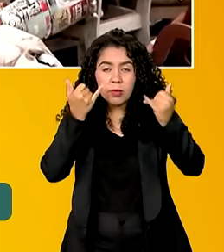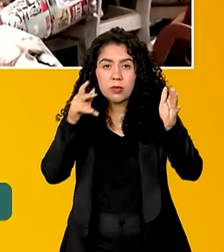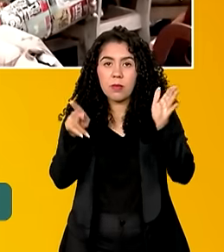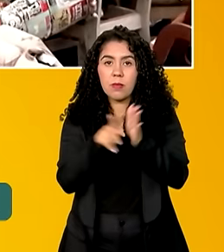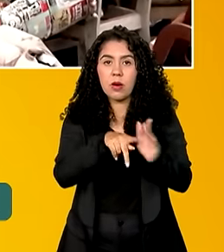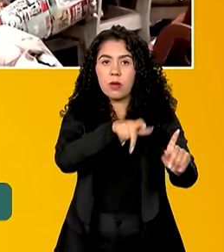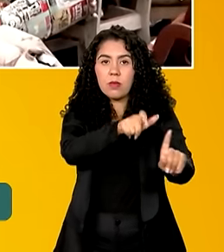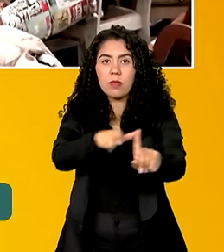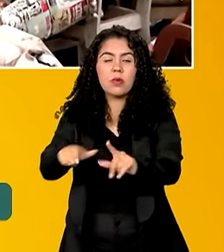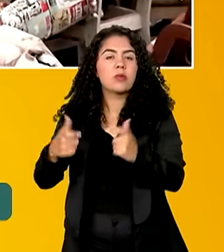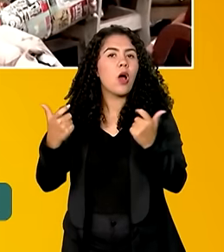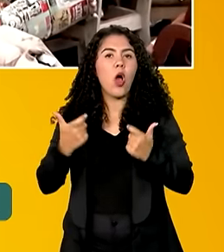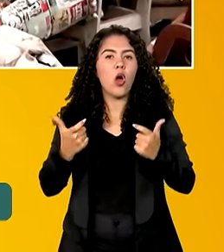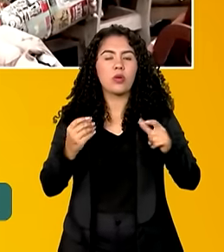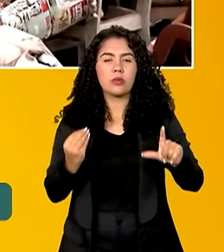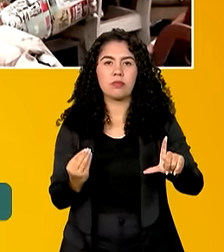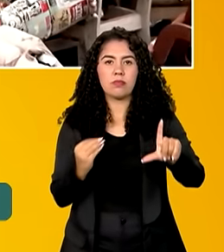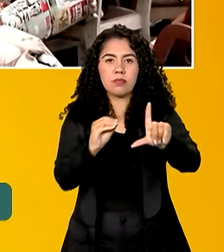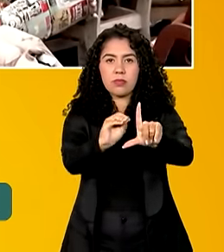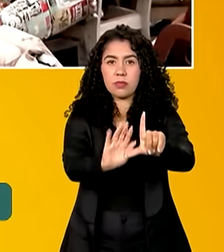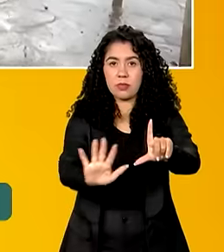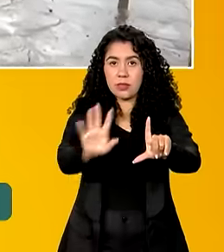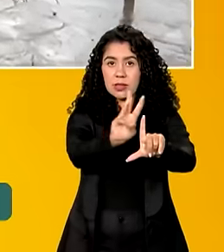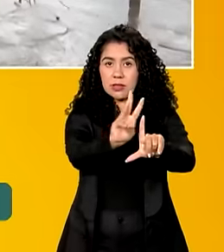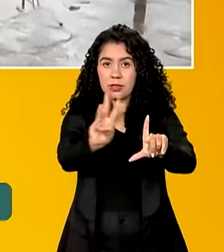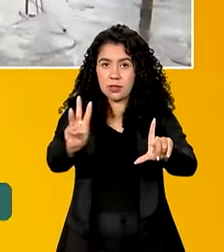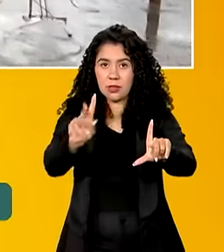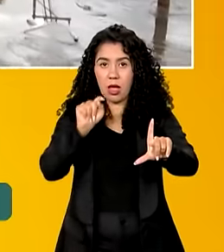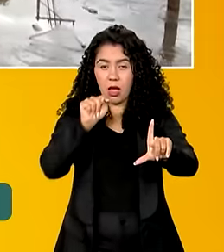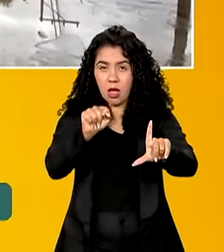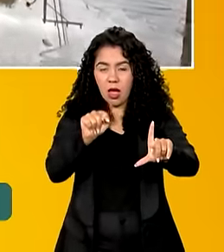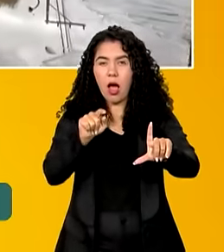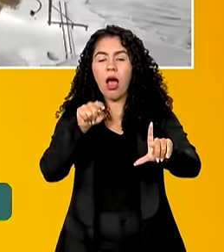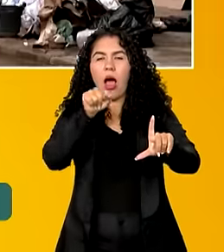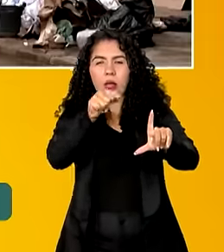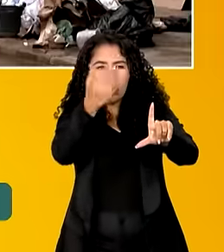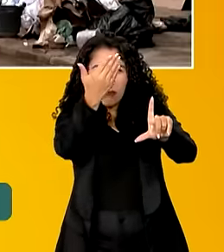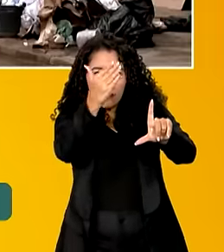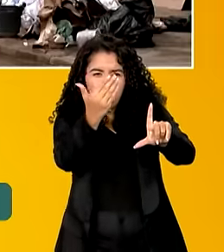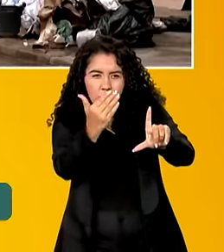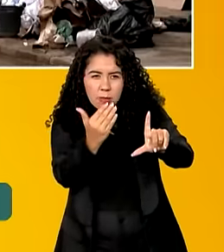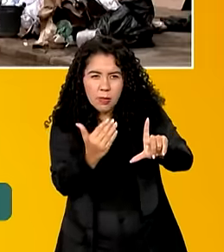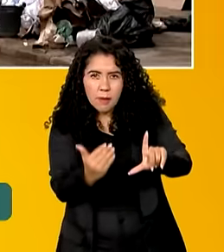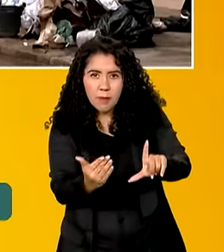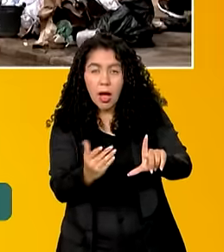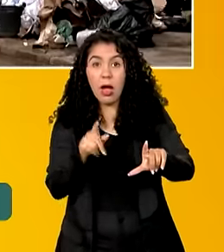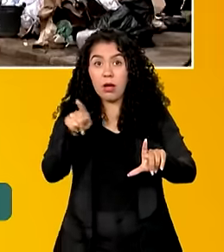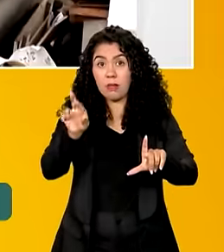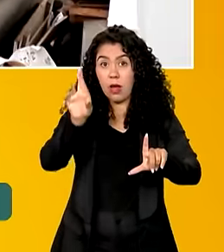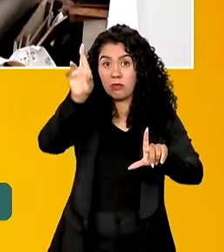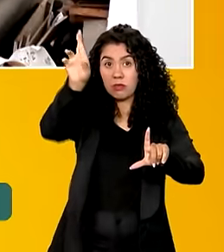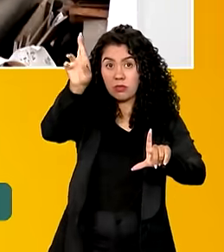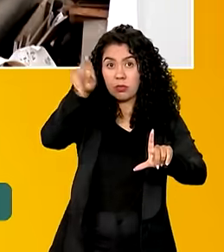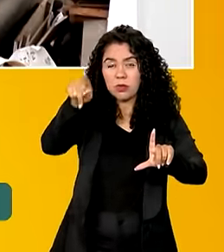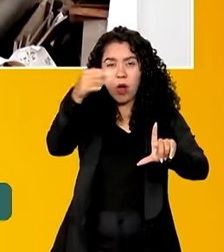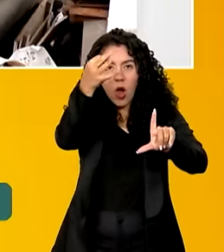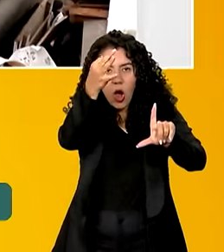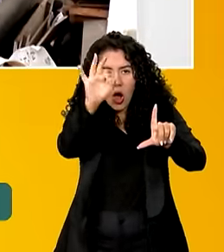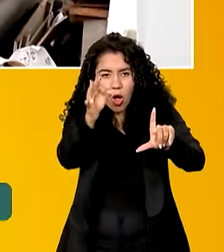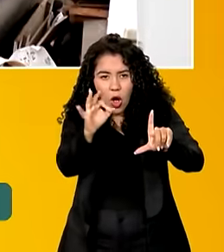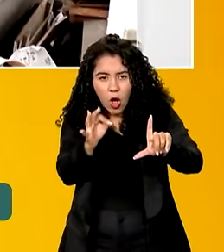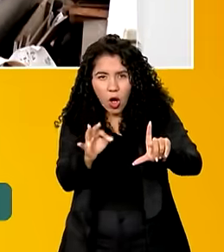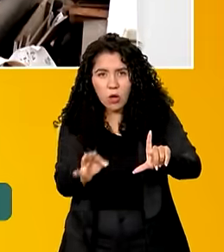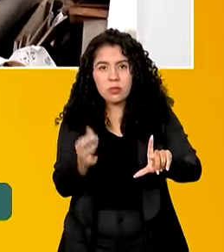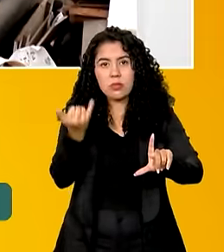página do auxílio reconstrução. Depois que o sistema fizer a análise, o responsável familiar deve confirmar as informações